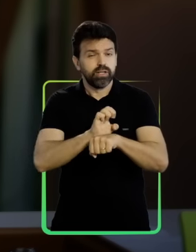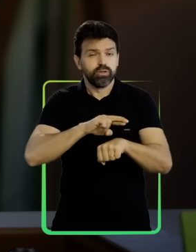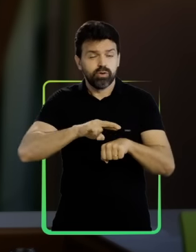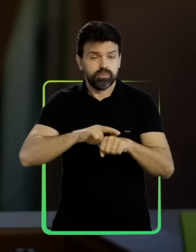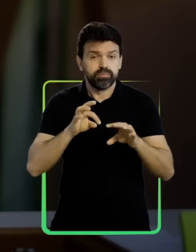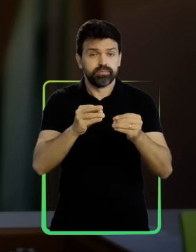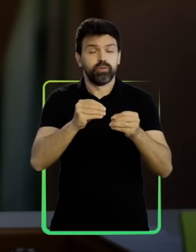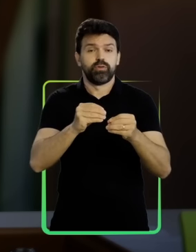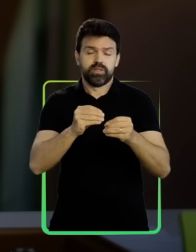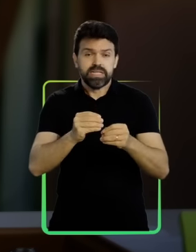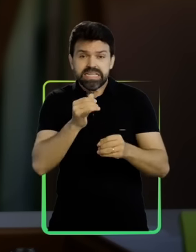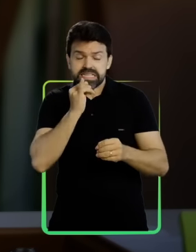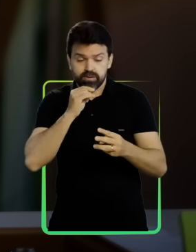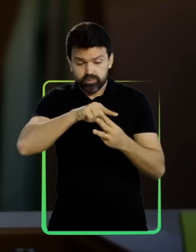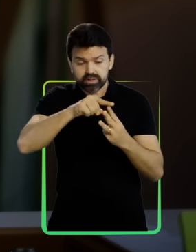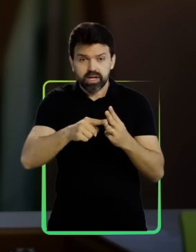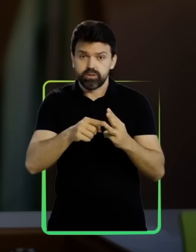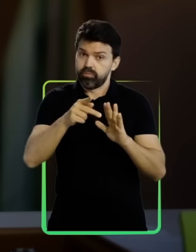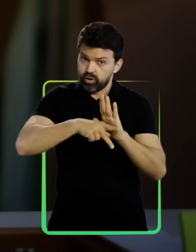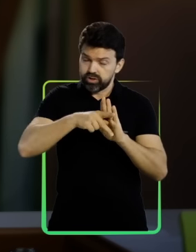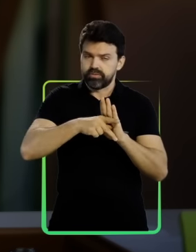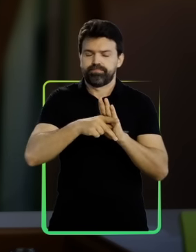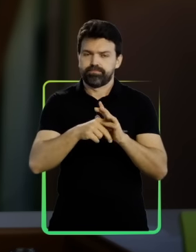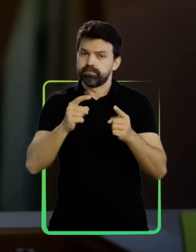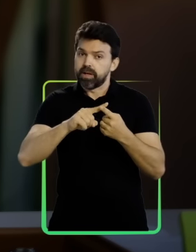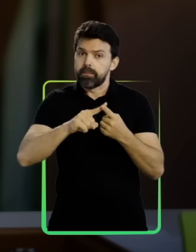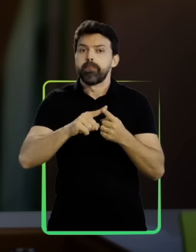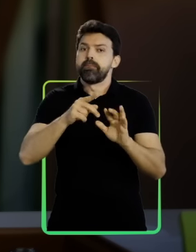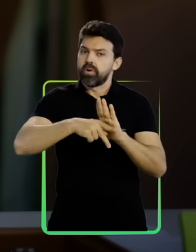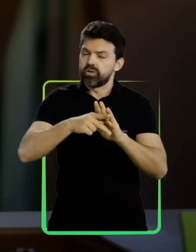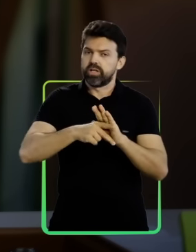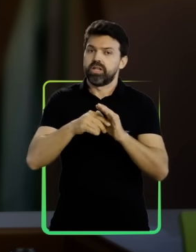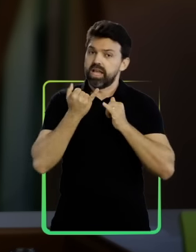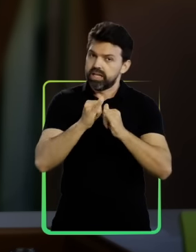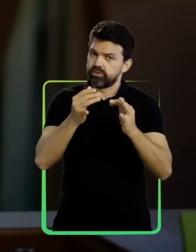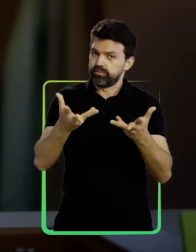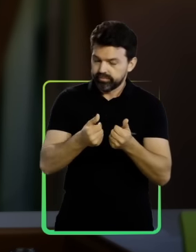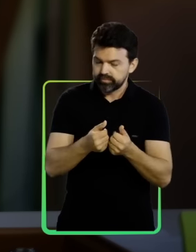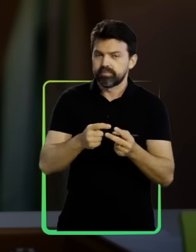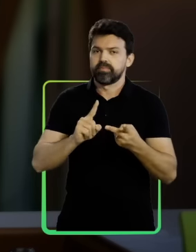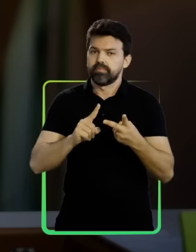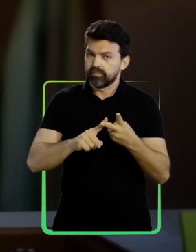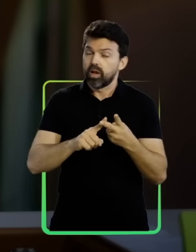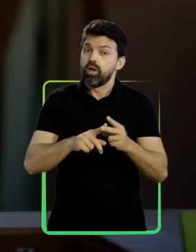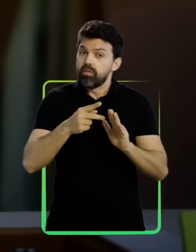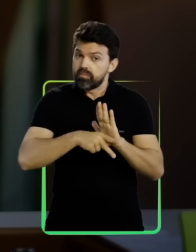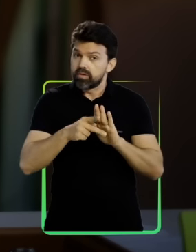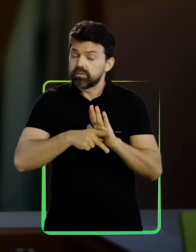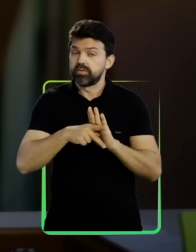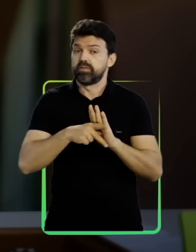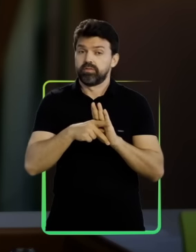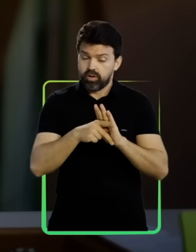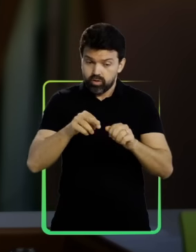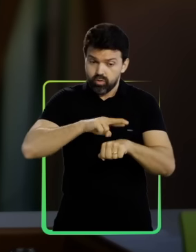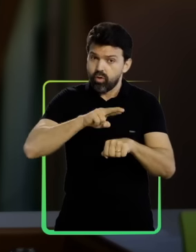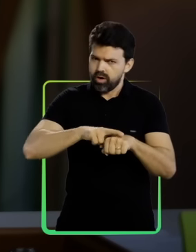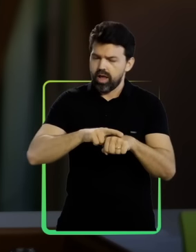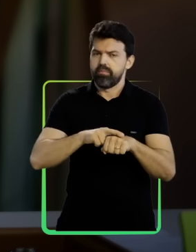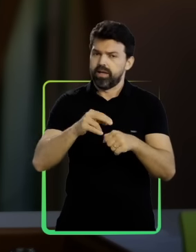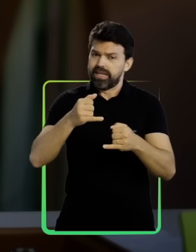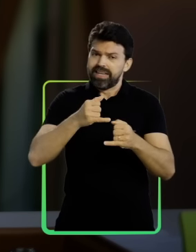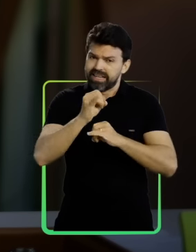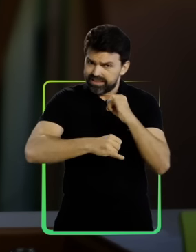estado. São três pilares. O programa Energia de Qualidade. O programa Roraima